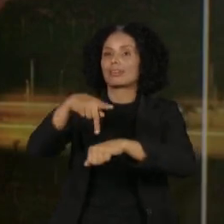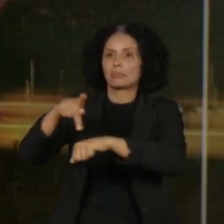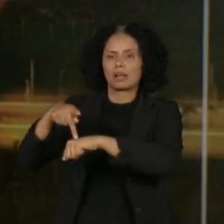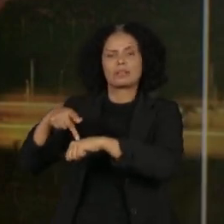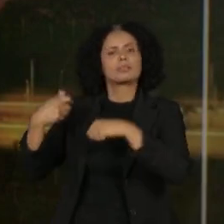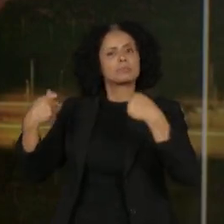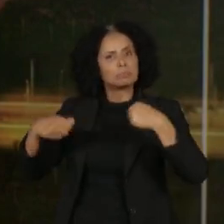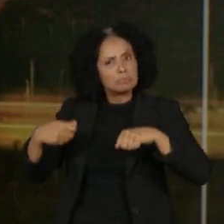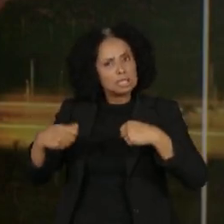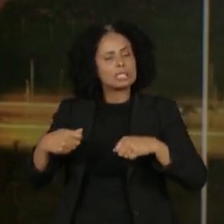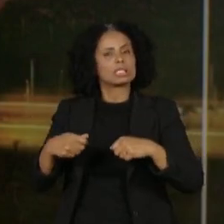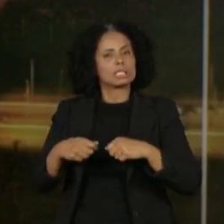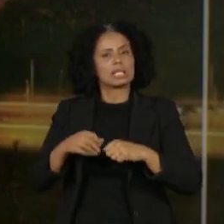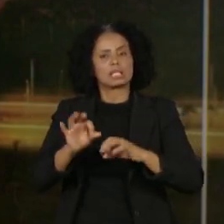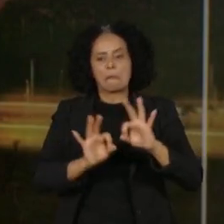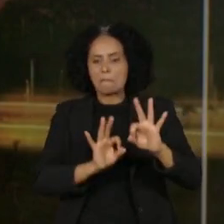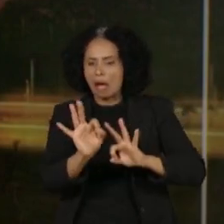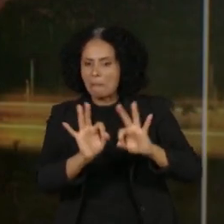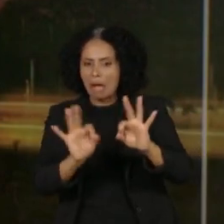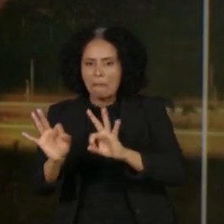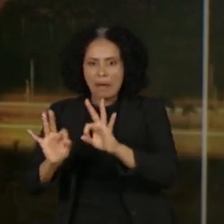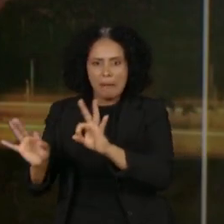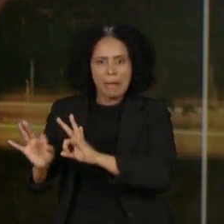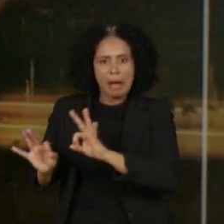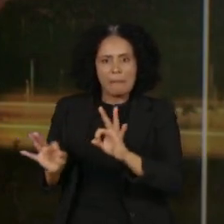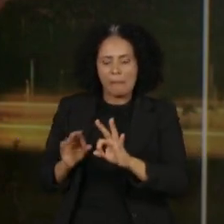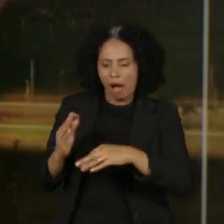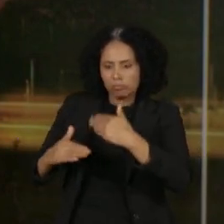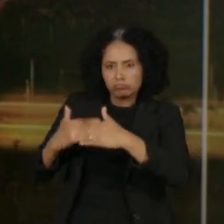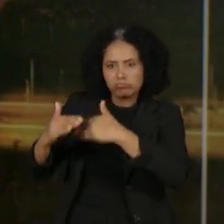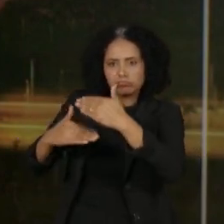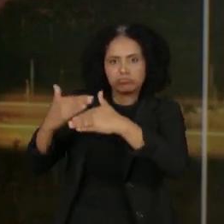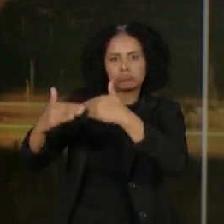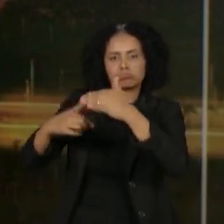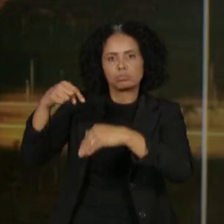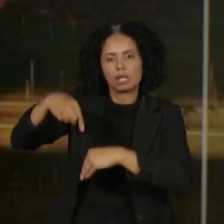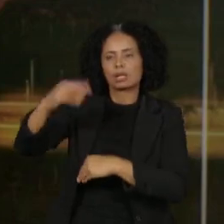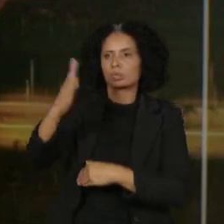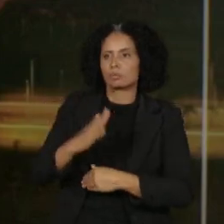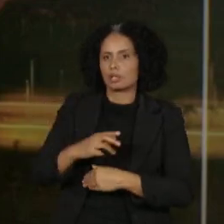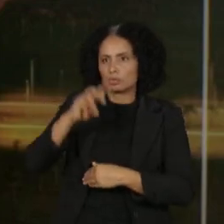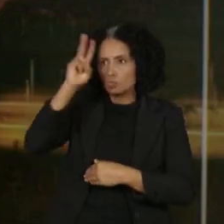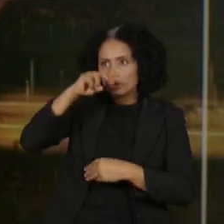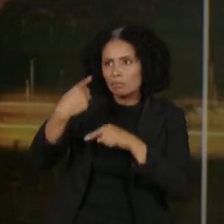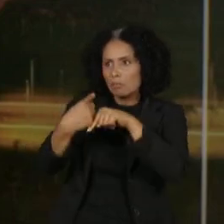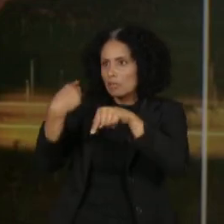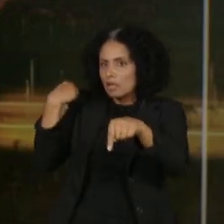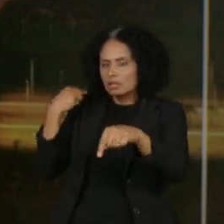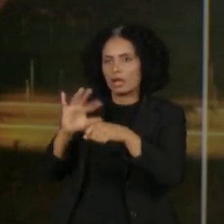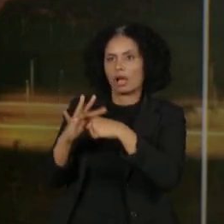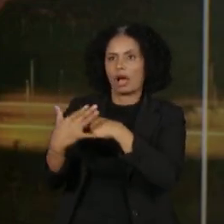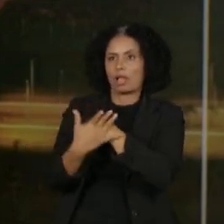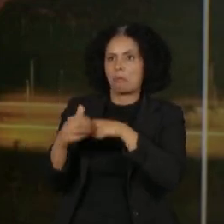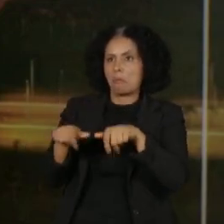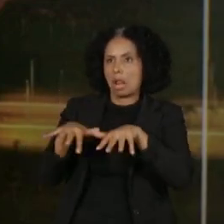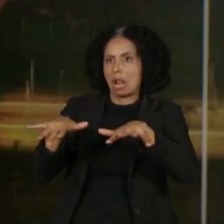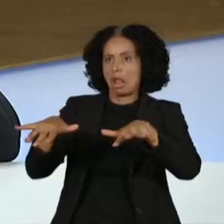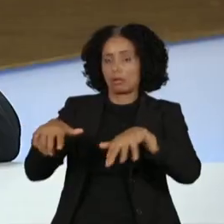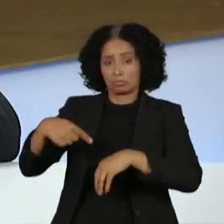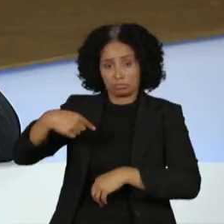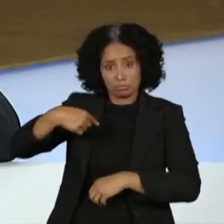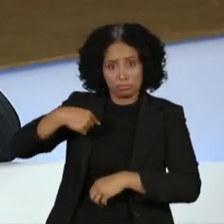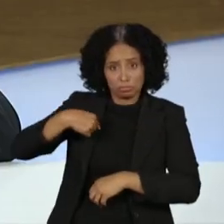fazer uma recuperação da memória do que foi a pandemia no Brasil. Eu, como médico, como